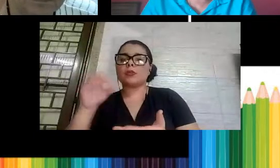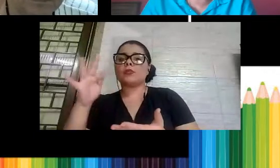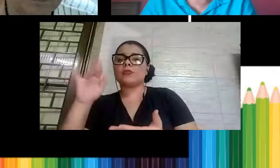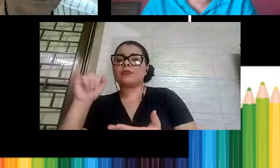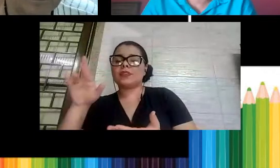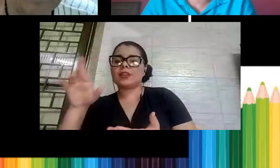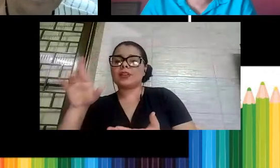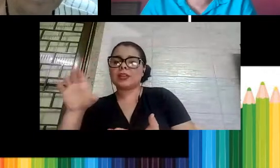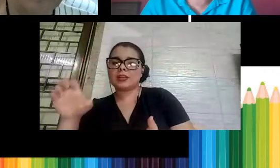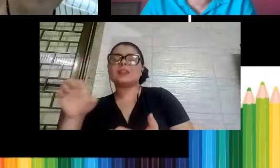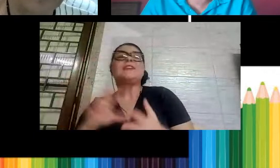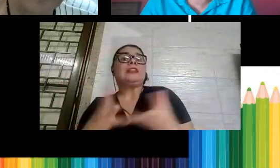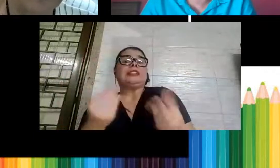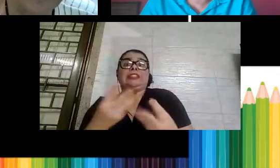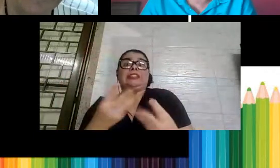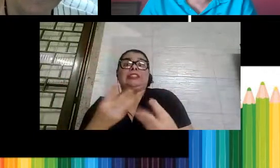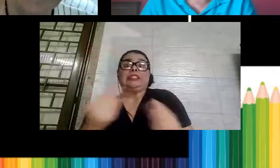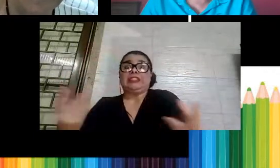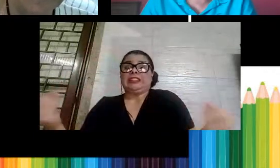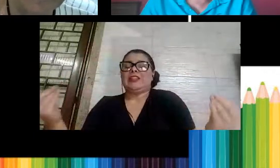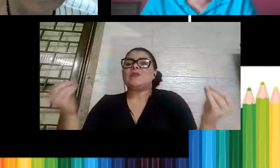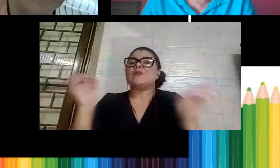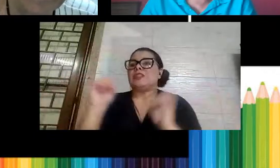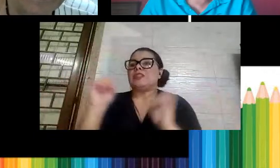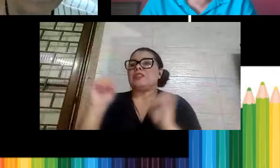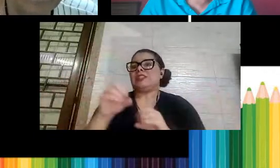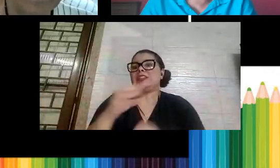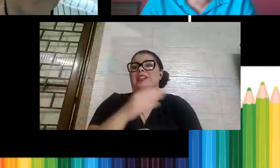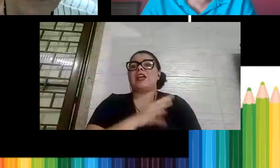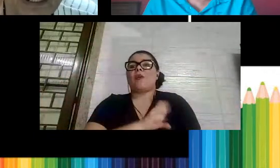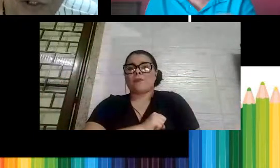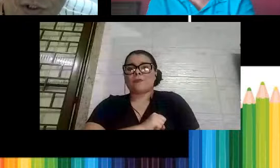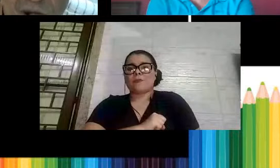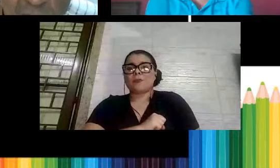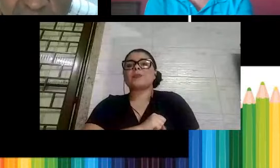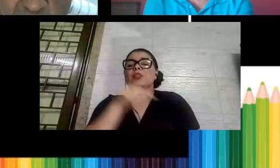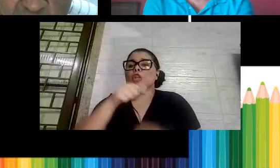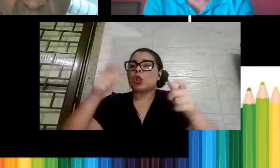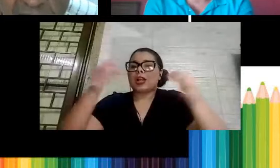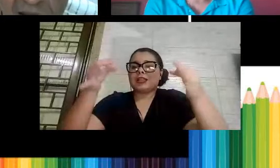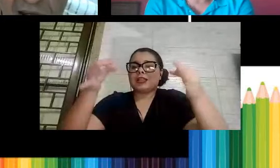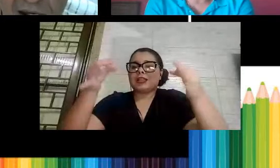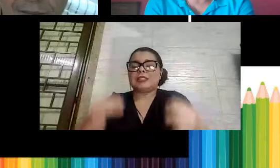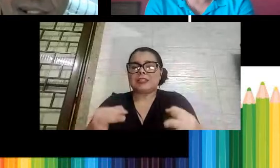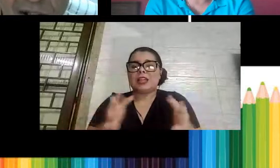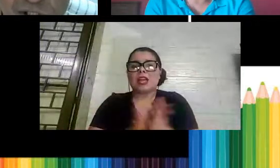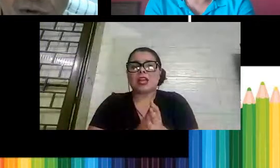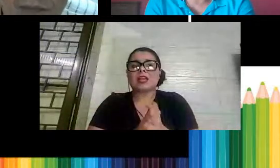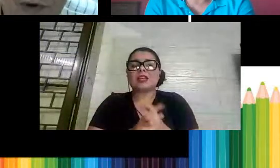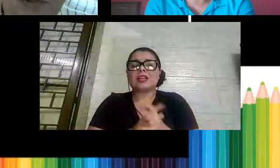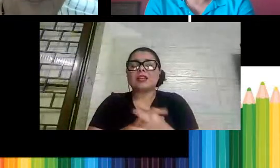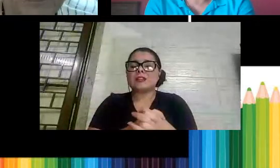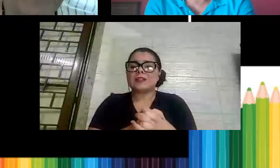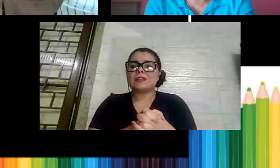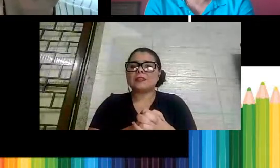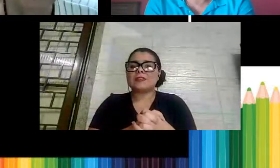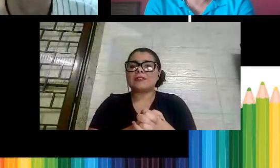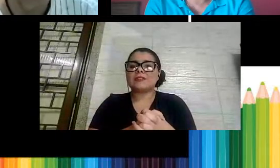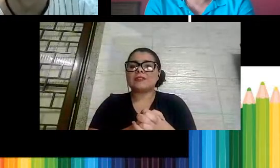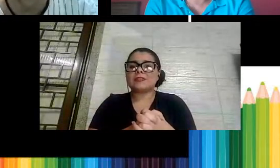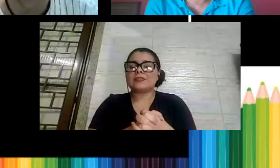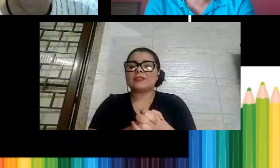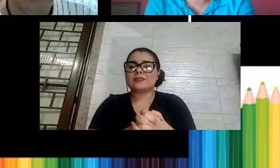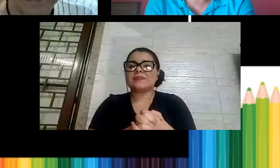Pedagogia do Amor, então assim, estamos no lugar correto. Mais uma vez. Pedagogia do Amor e do